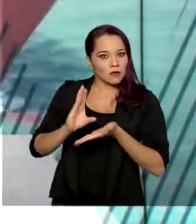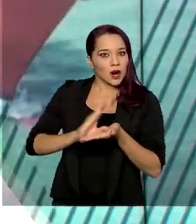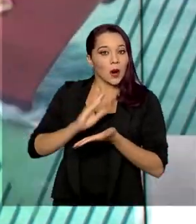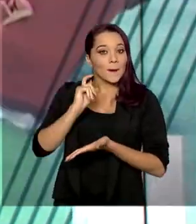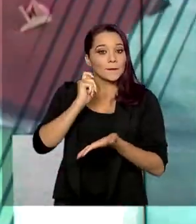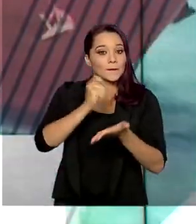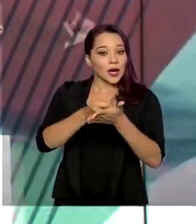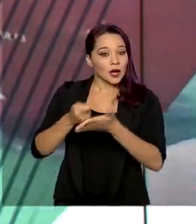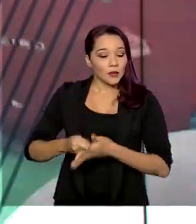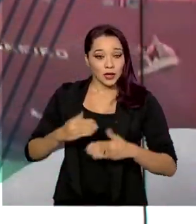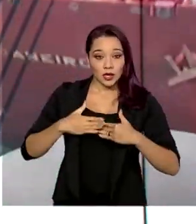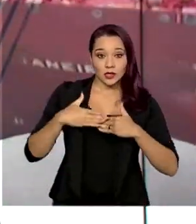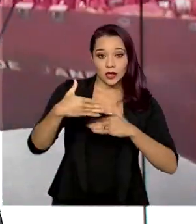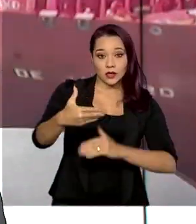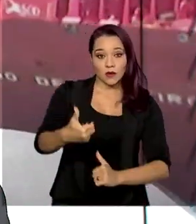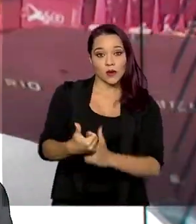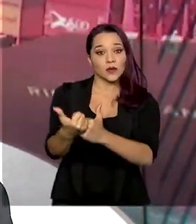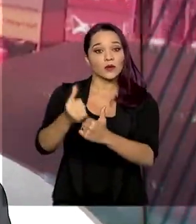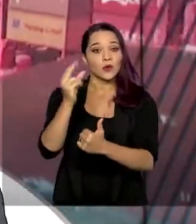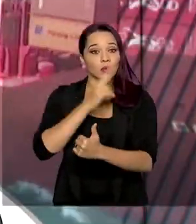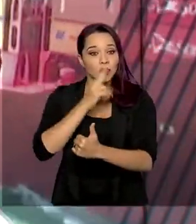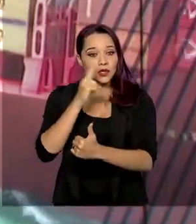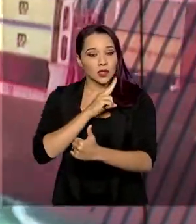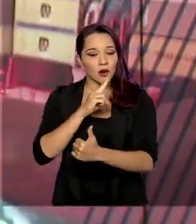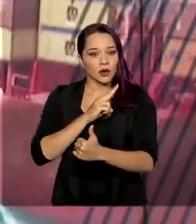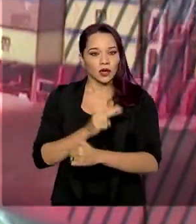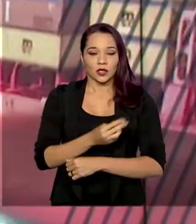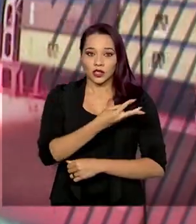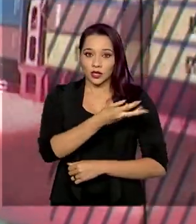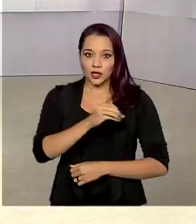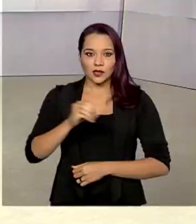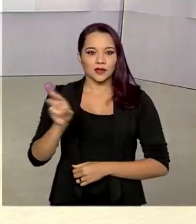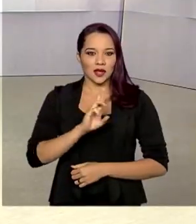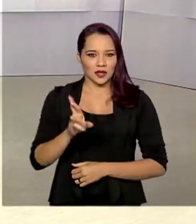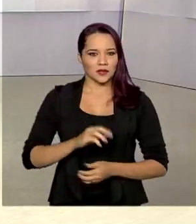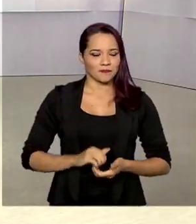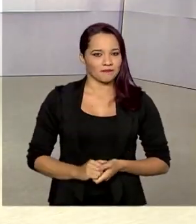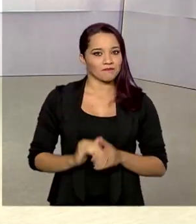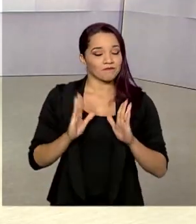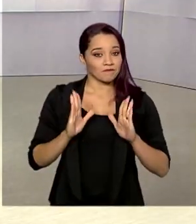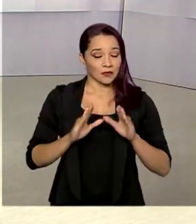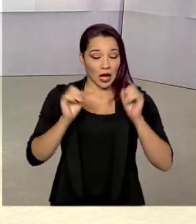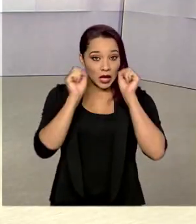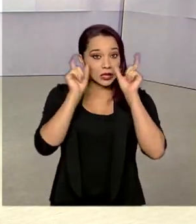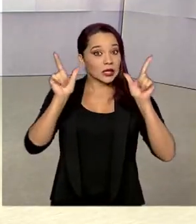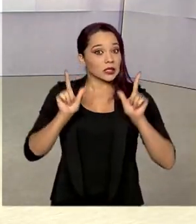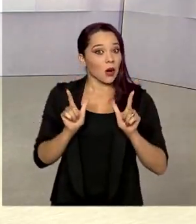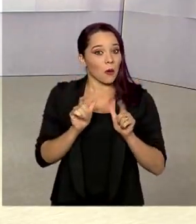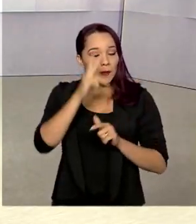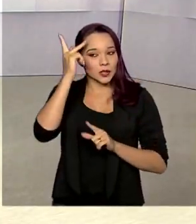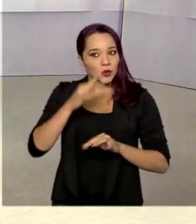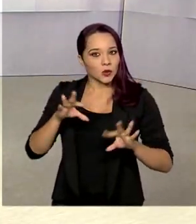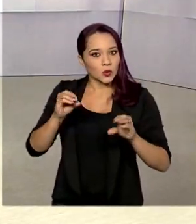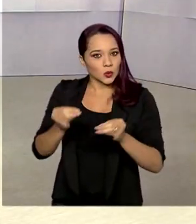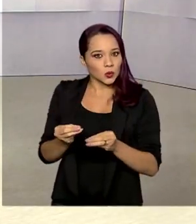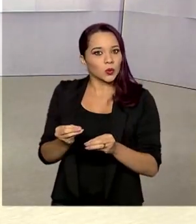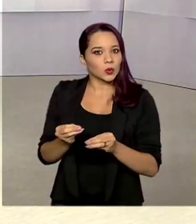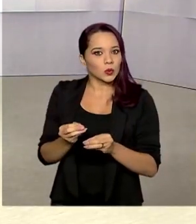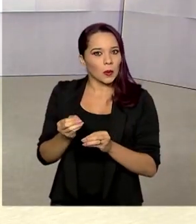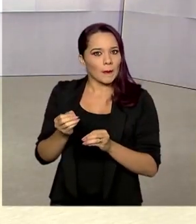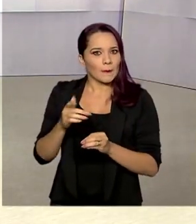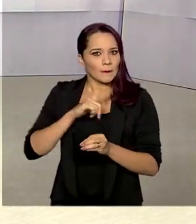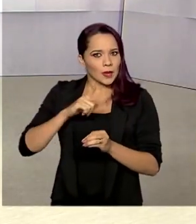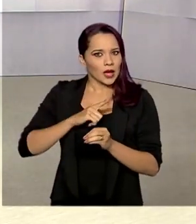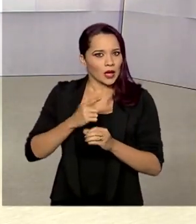pagamentos da extensão do auxílio emergencial de 300 reais. Mas atenção, nem todo mundo que recebe o auxílio atualmente